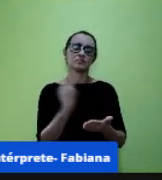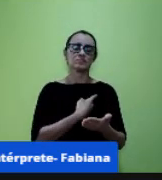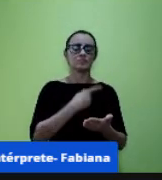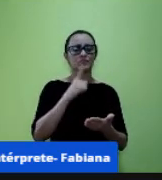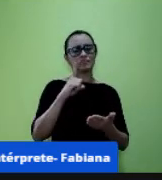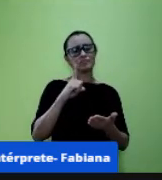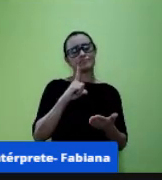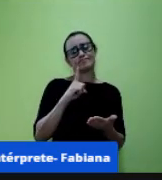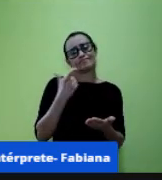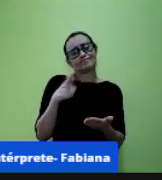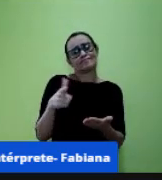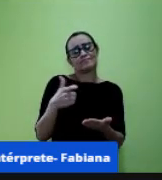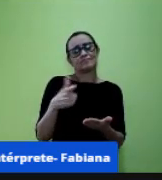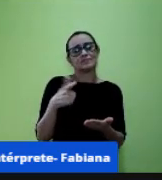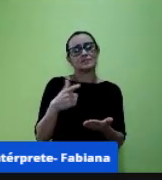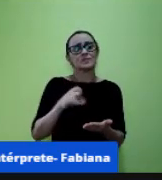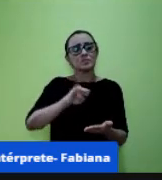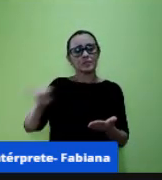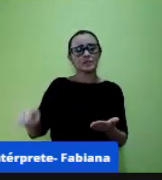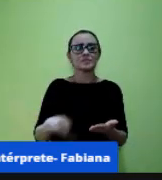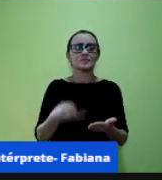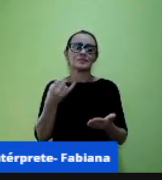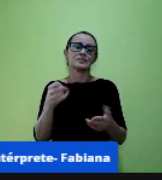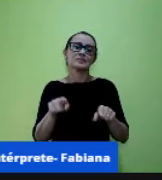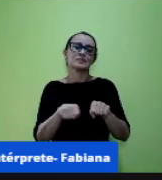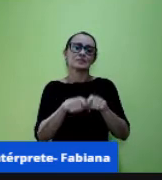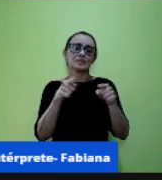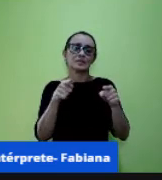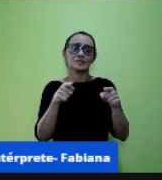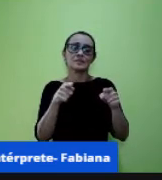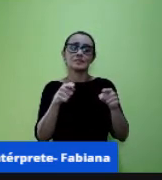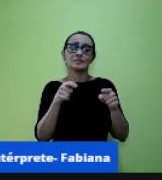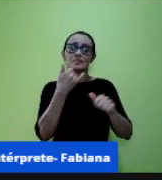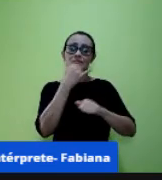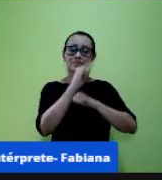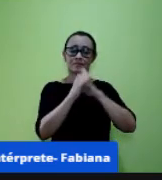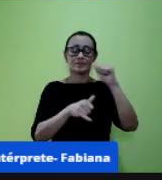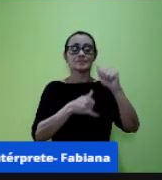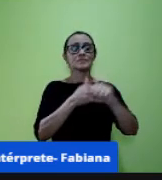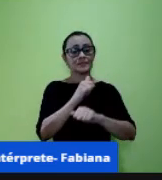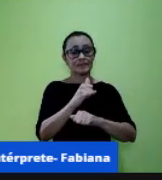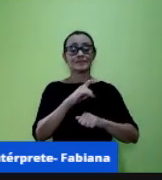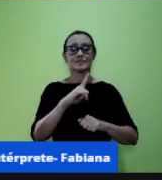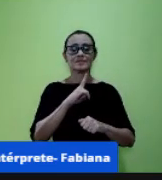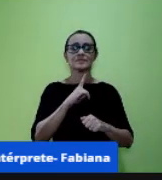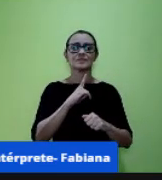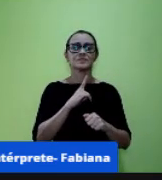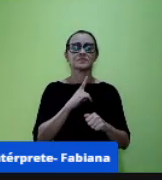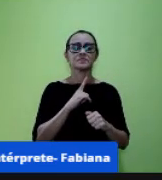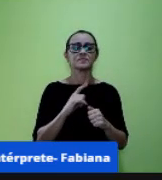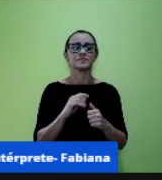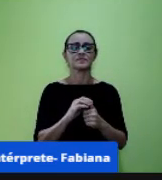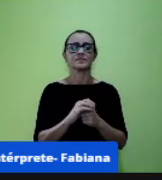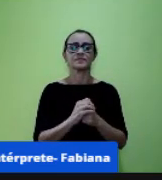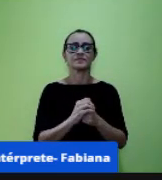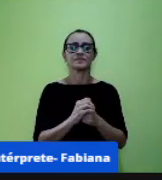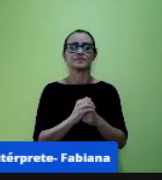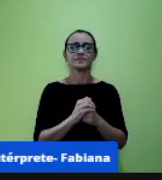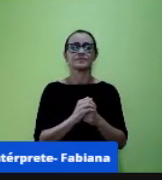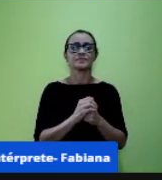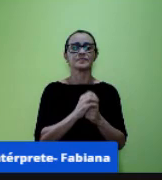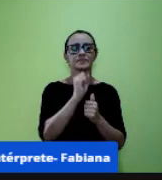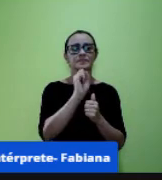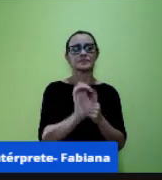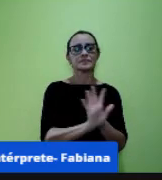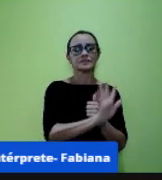virtualmente a gente tem essa oportunidade de conhecer pode passar tem as imagens